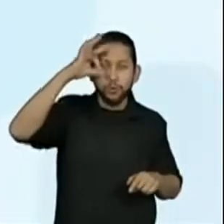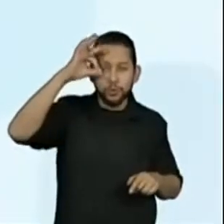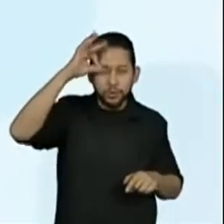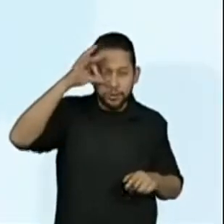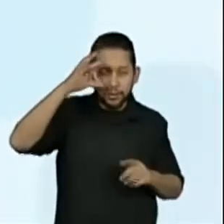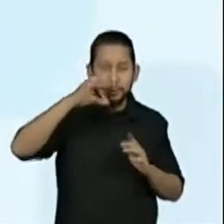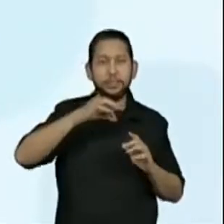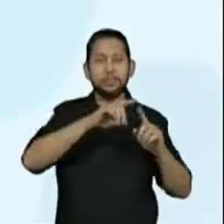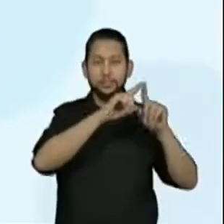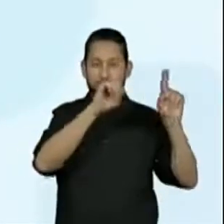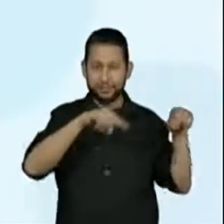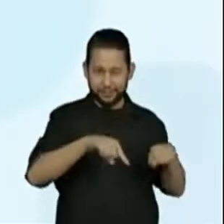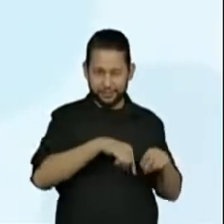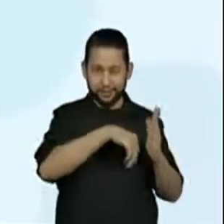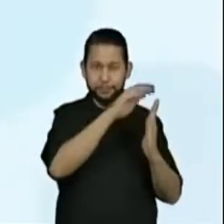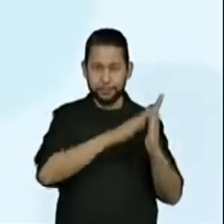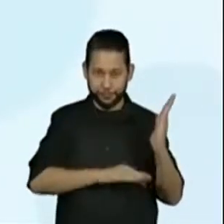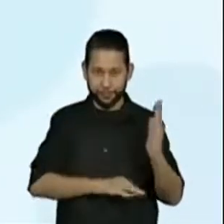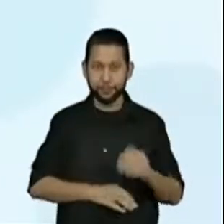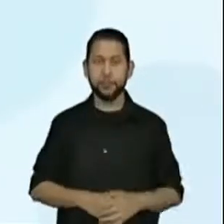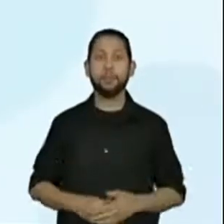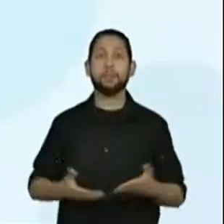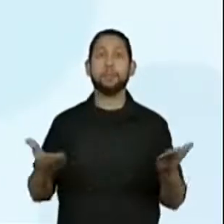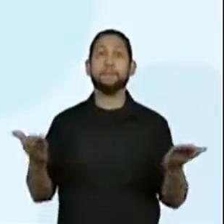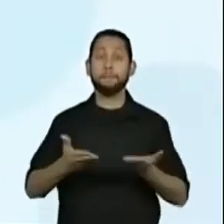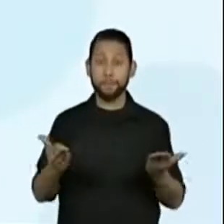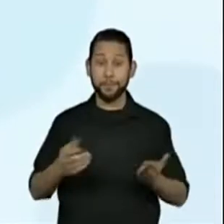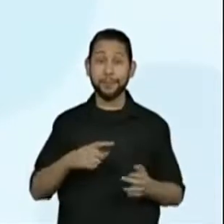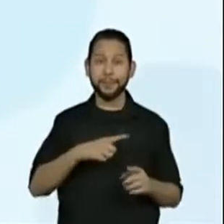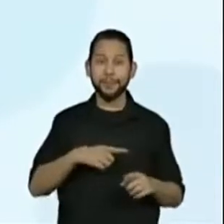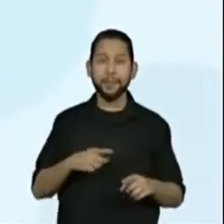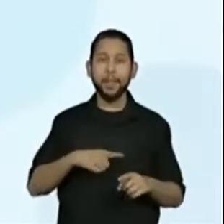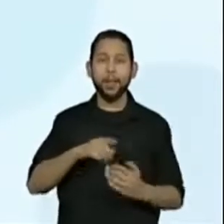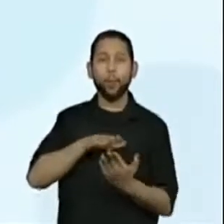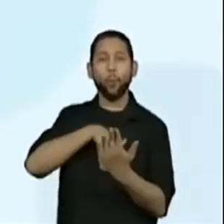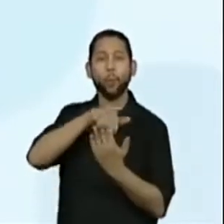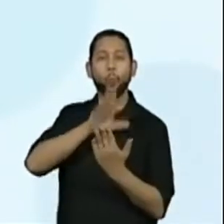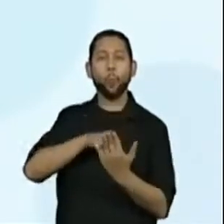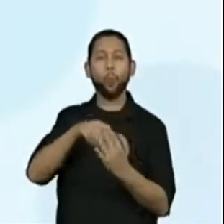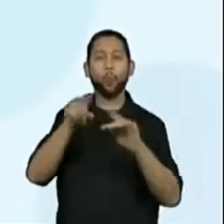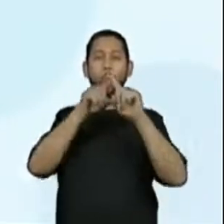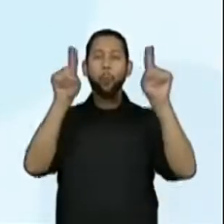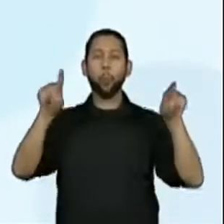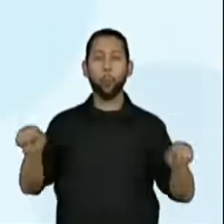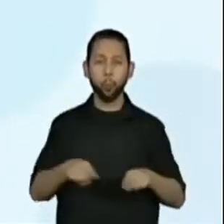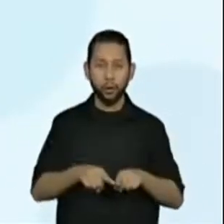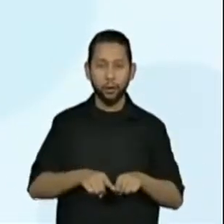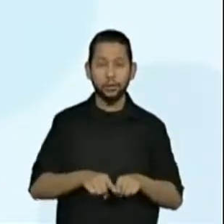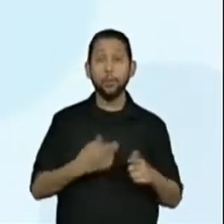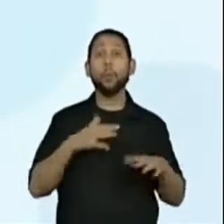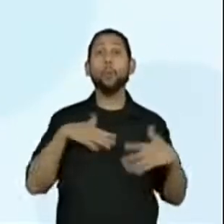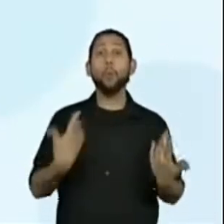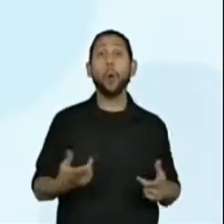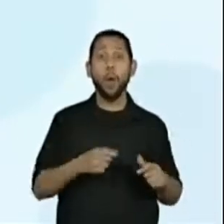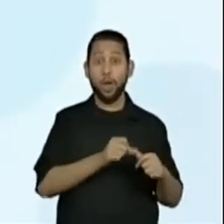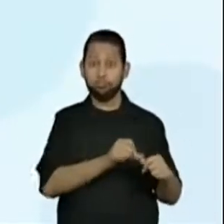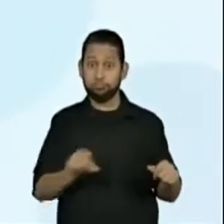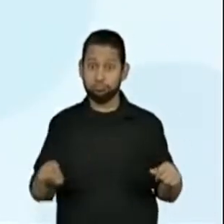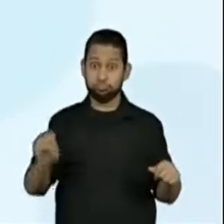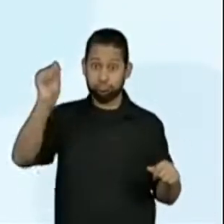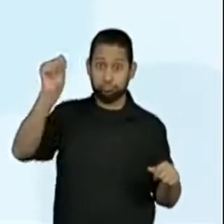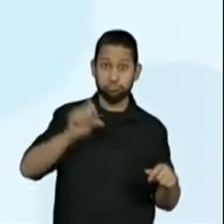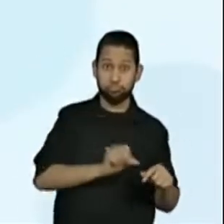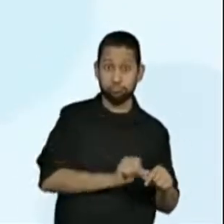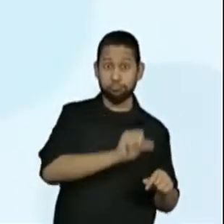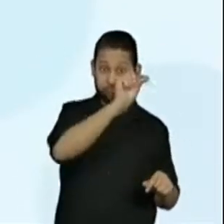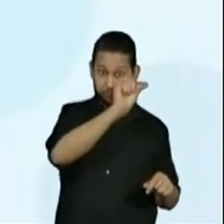Agora observe o registro sobre as dimensões do quadro O Lavrador de Café de Cândido Portinari. Então,